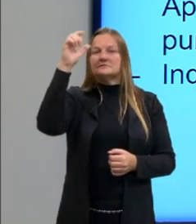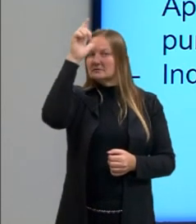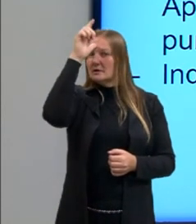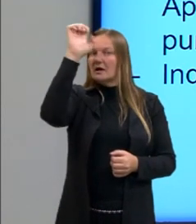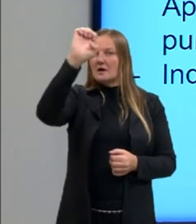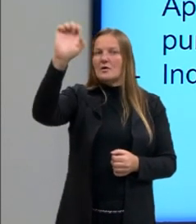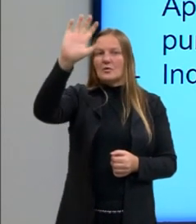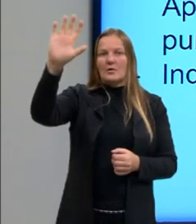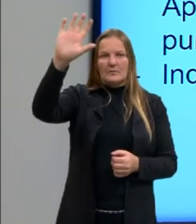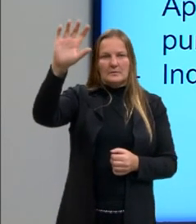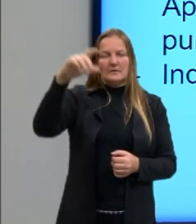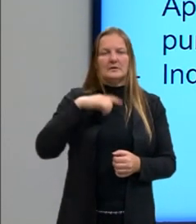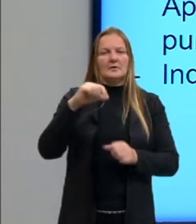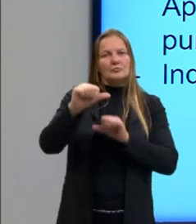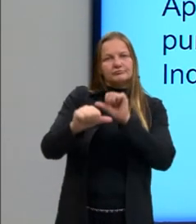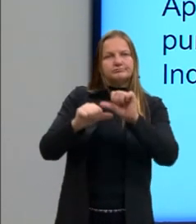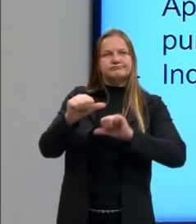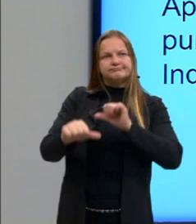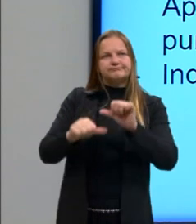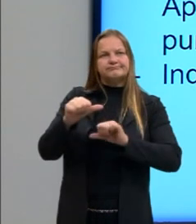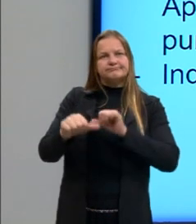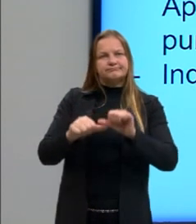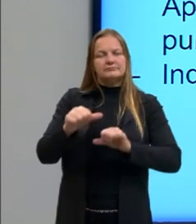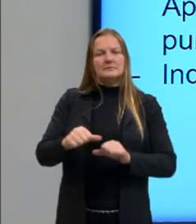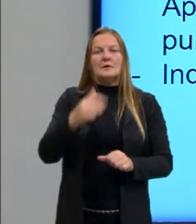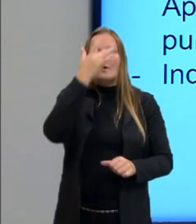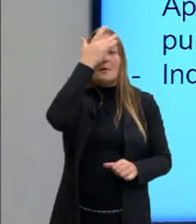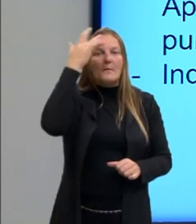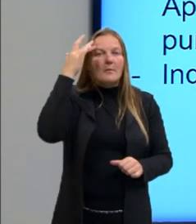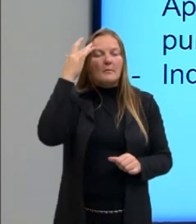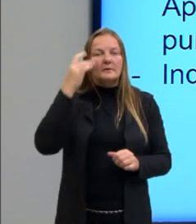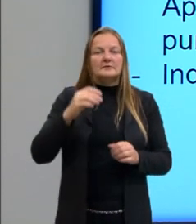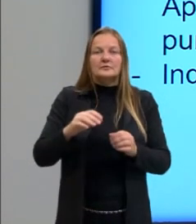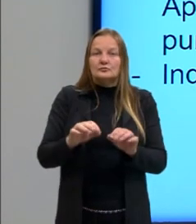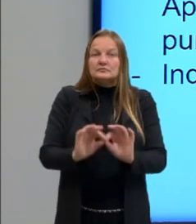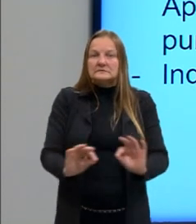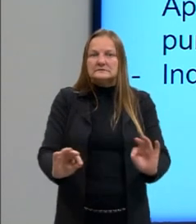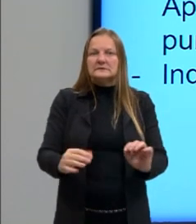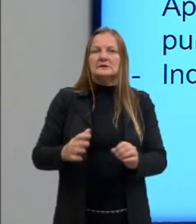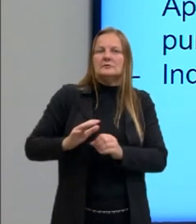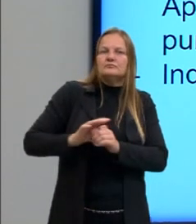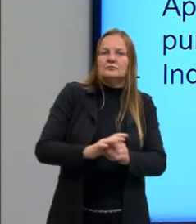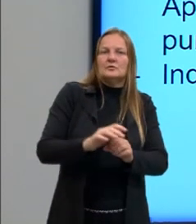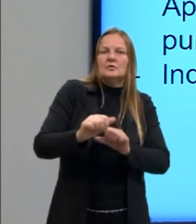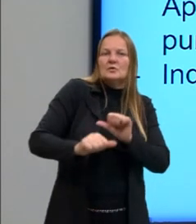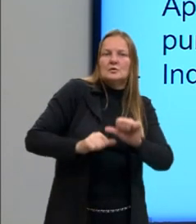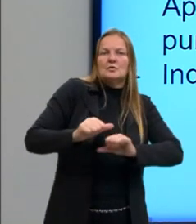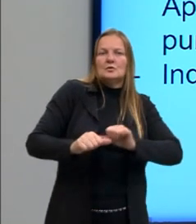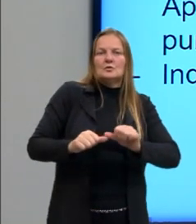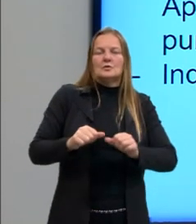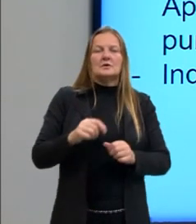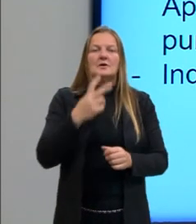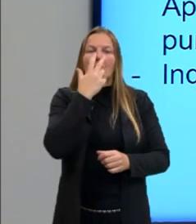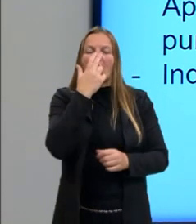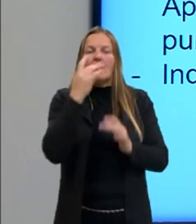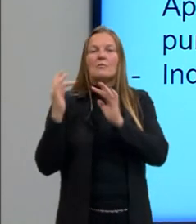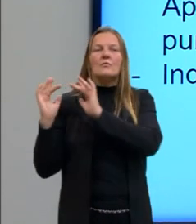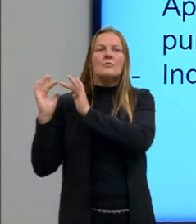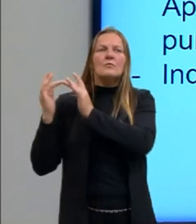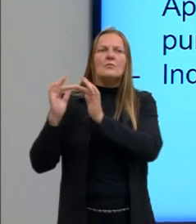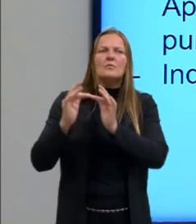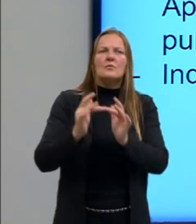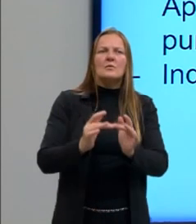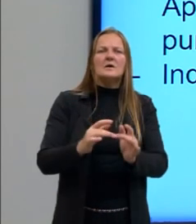que daí depois vão converter a população dos seus súditos, e também, através do sincretismo,